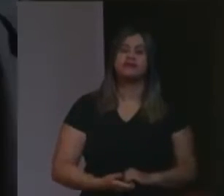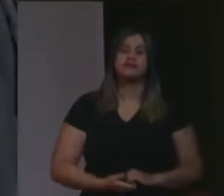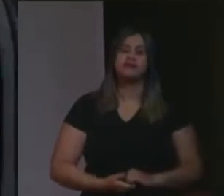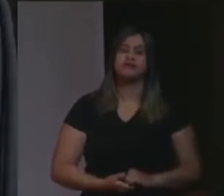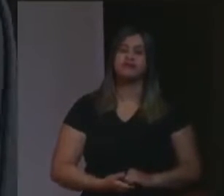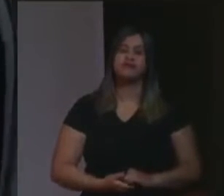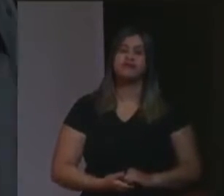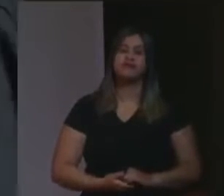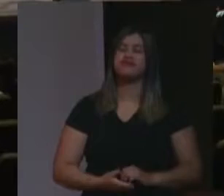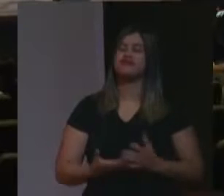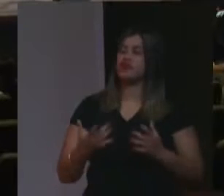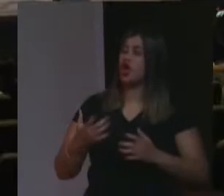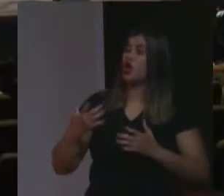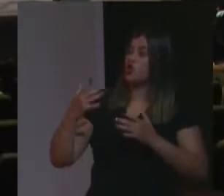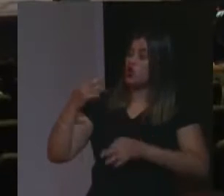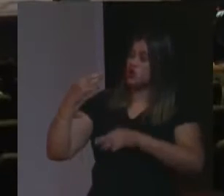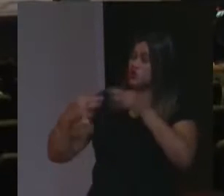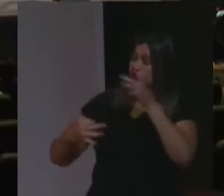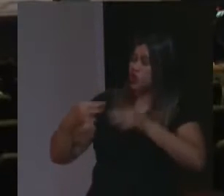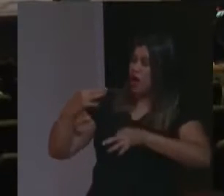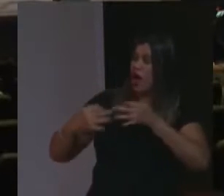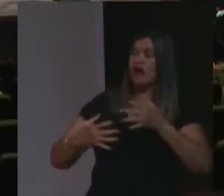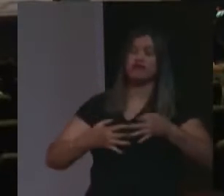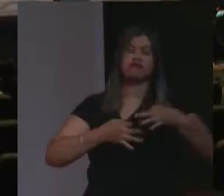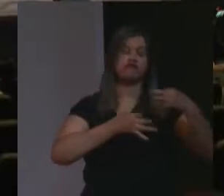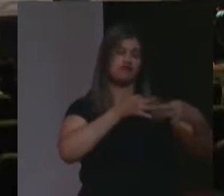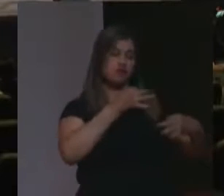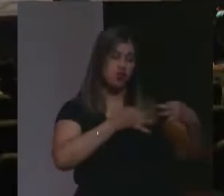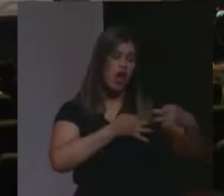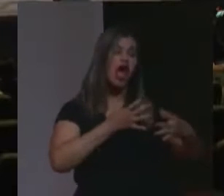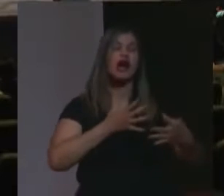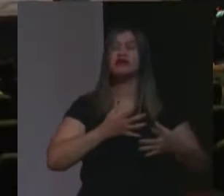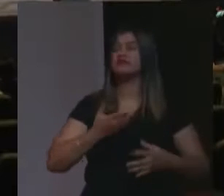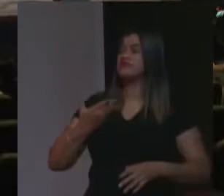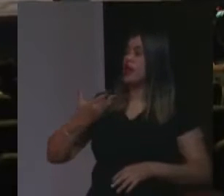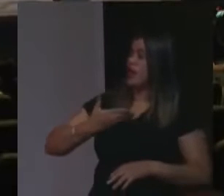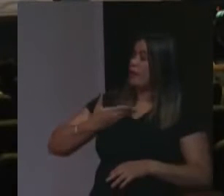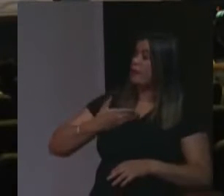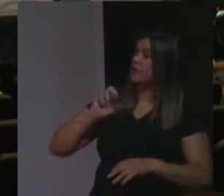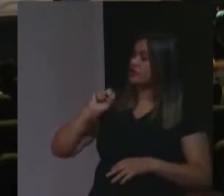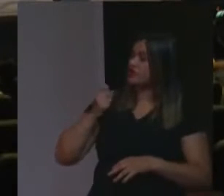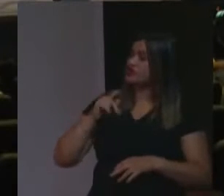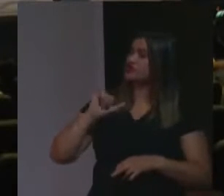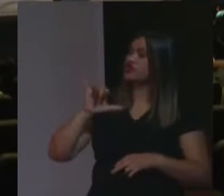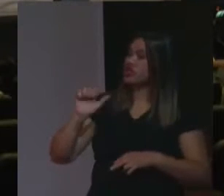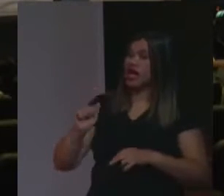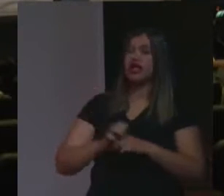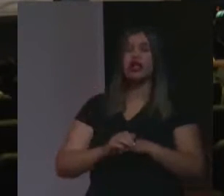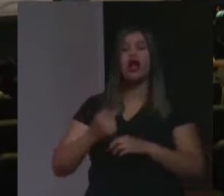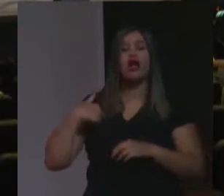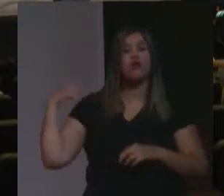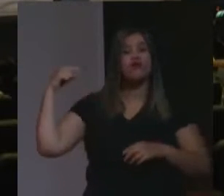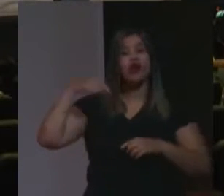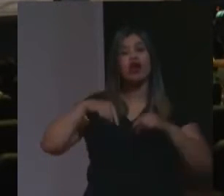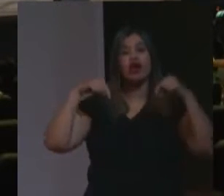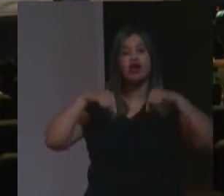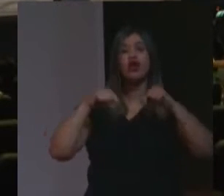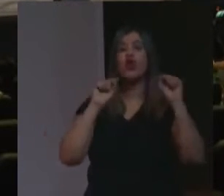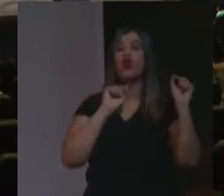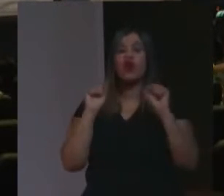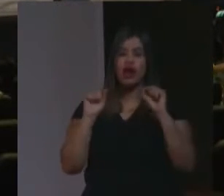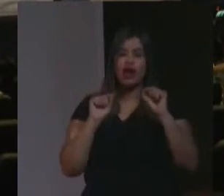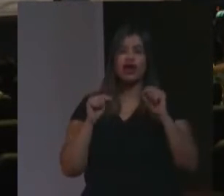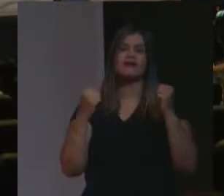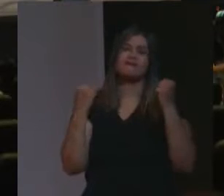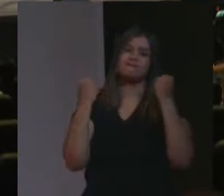minha amiga Sheila Carvalho, eu venho aqui hoje fazer a defesa